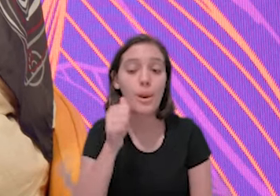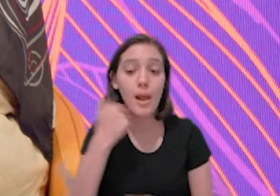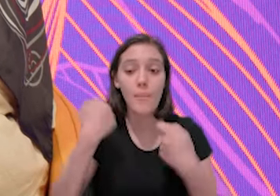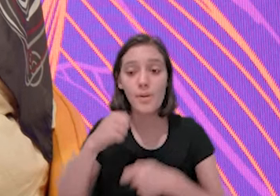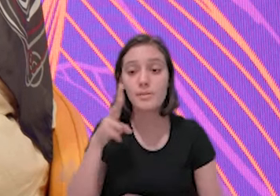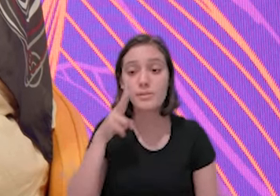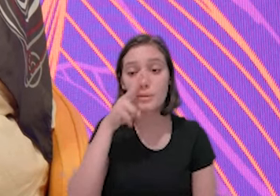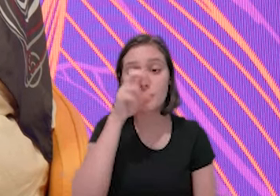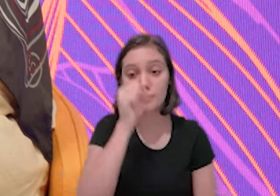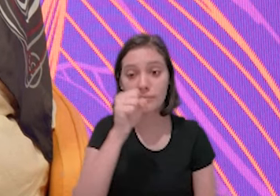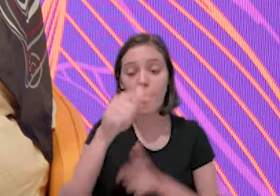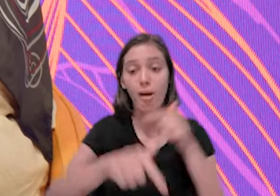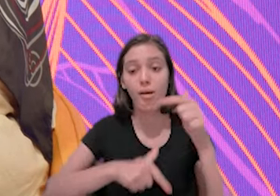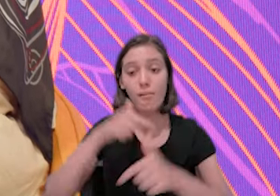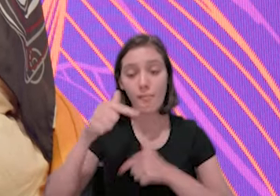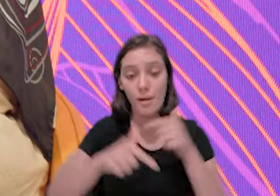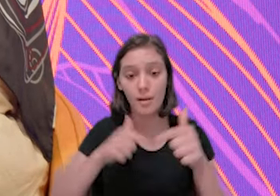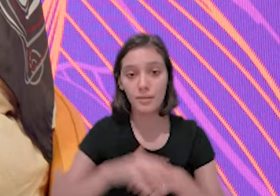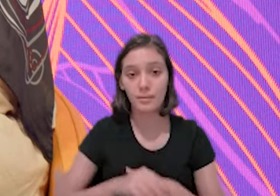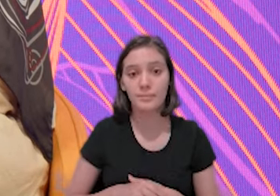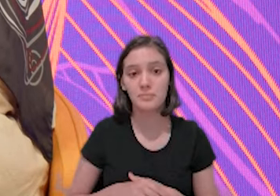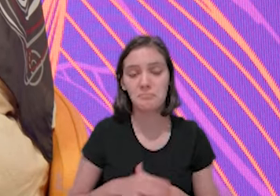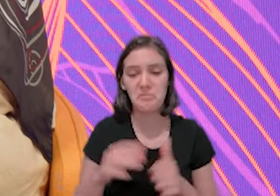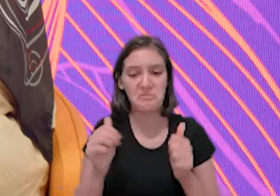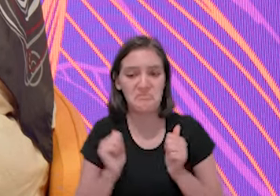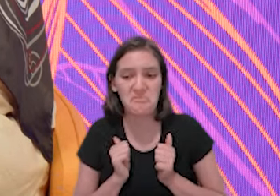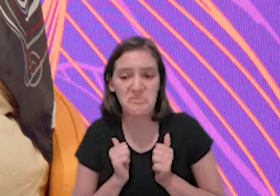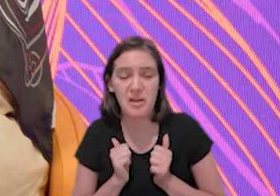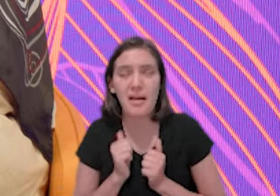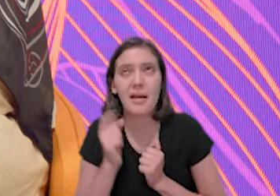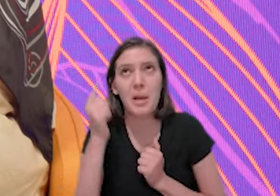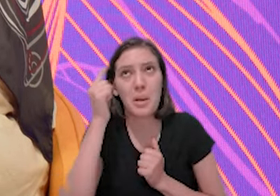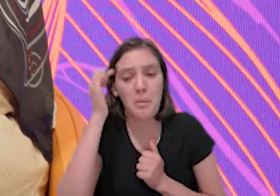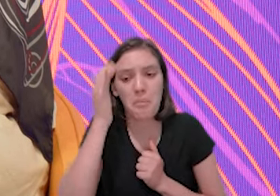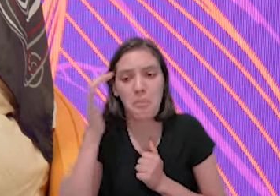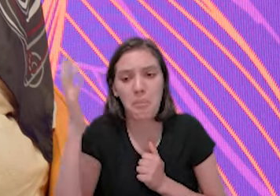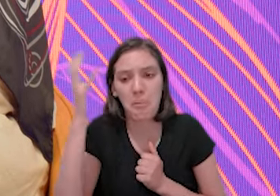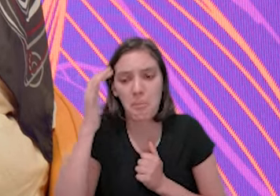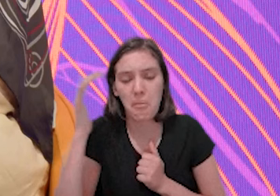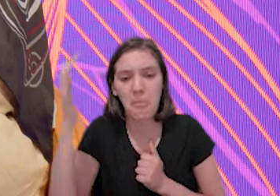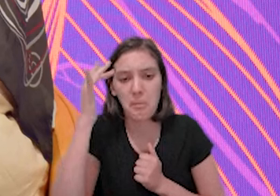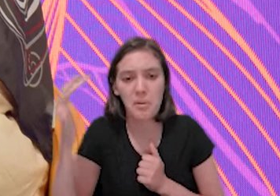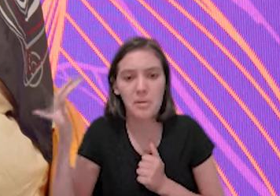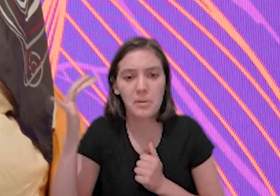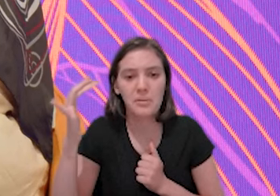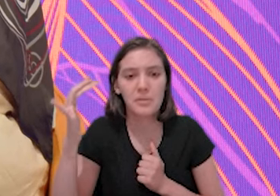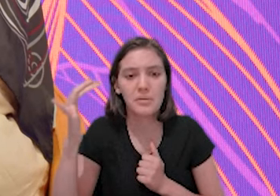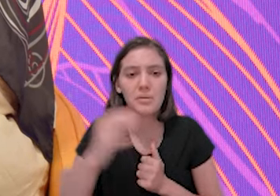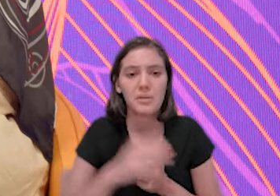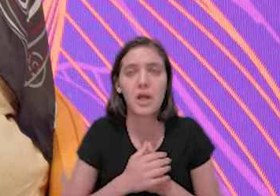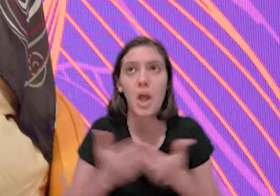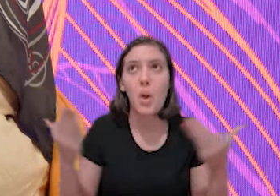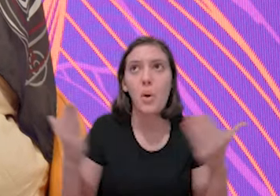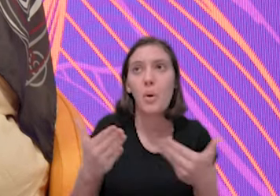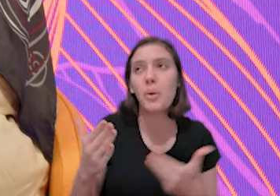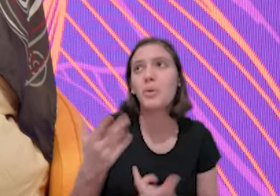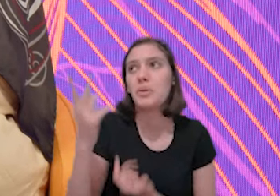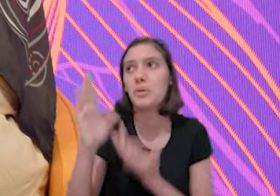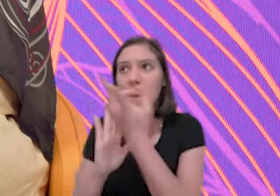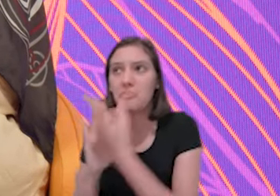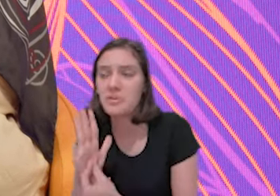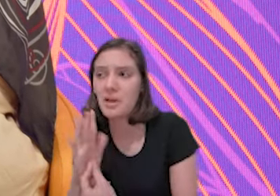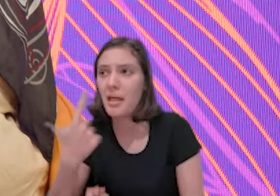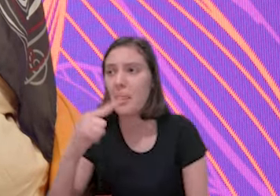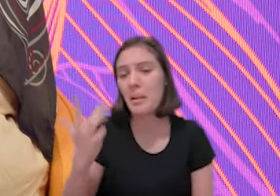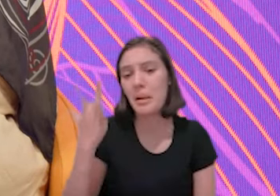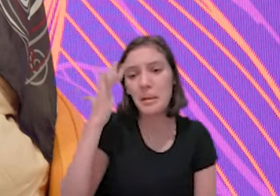precisa forte, trabalha, não fica pensando muitas coisas. Hoje tem dinheiro,